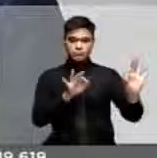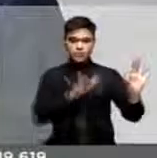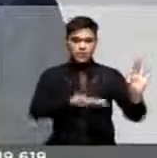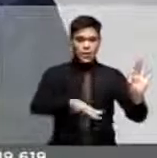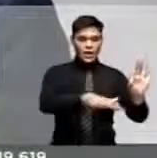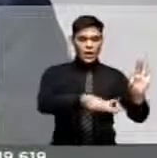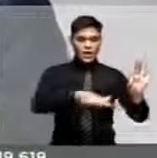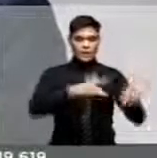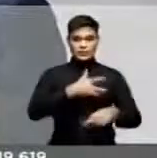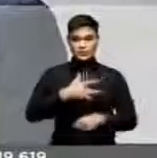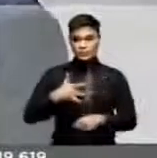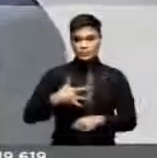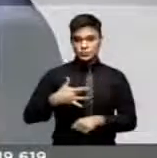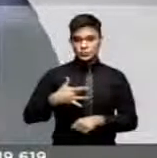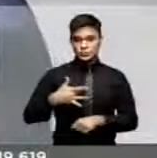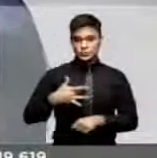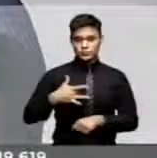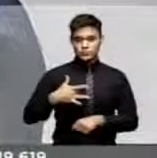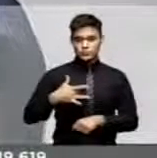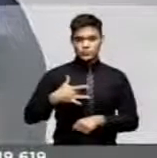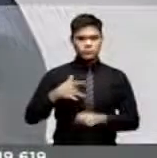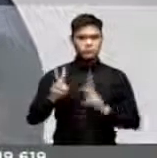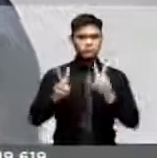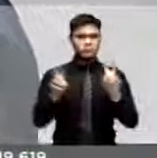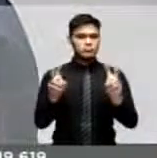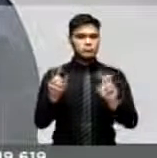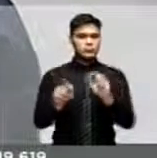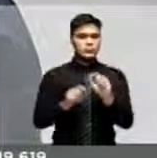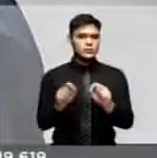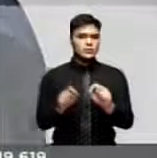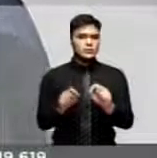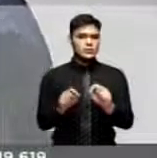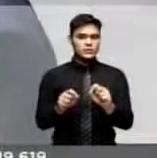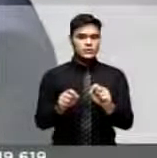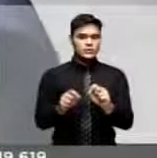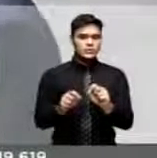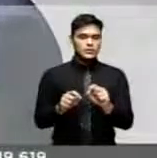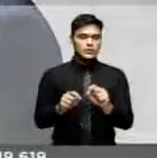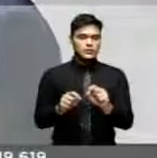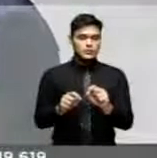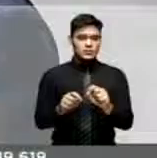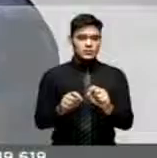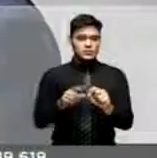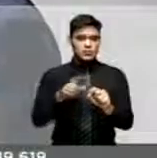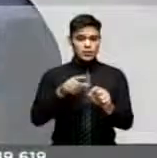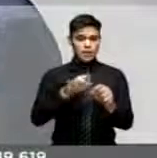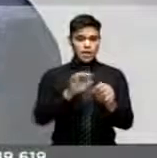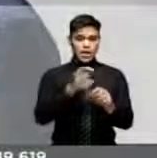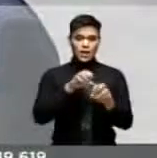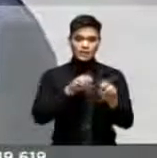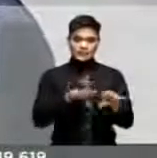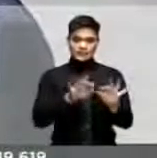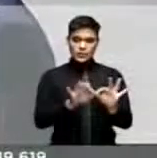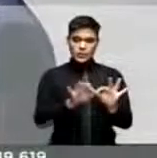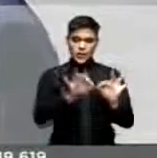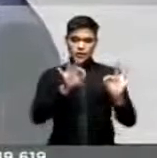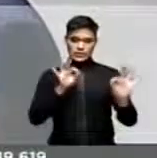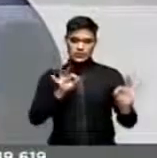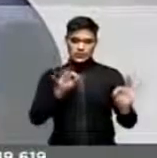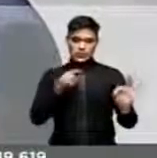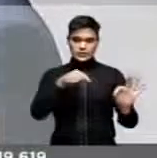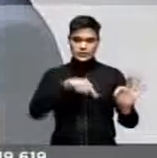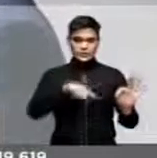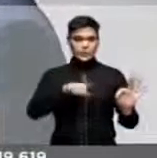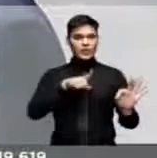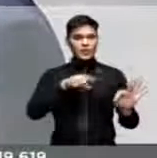saúde. Sobretudo a questão do ensino à distância que está sendo ampliado pelo Ministério da